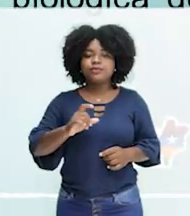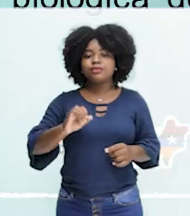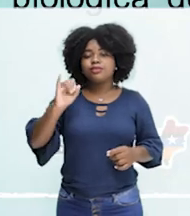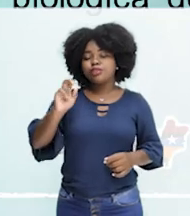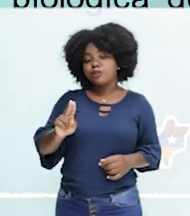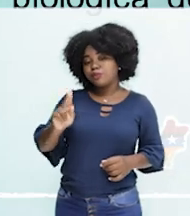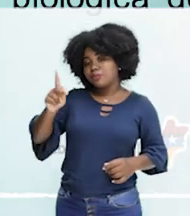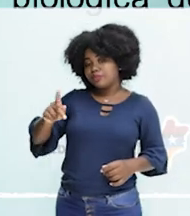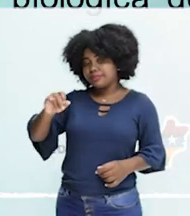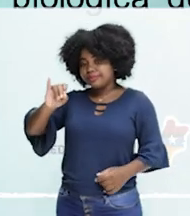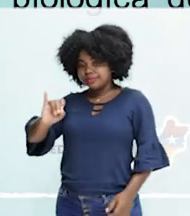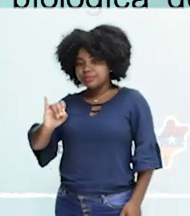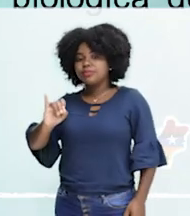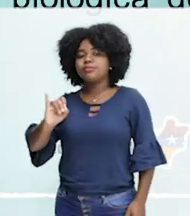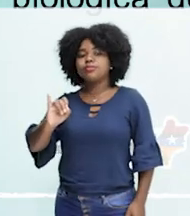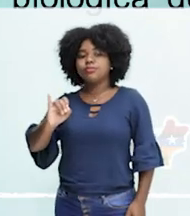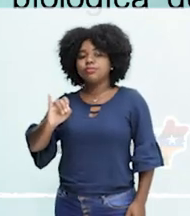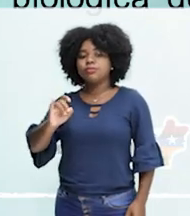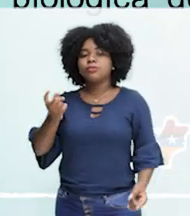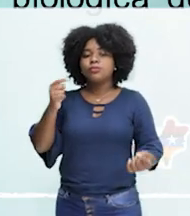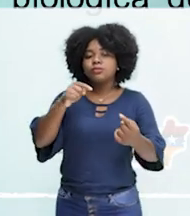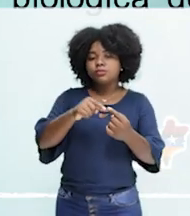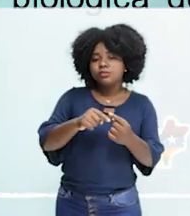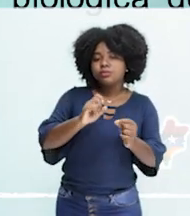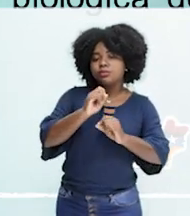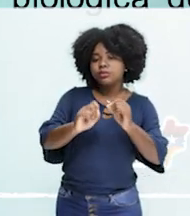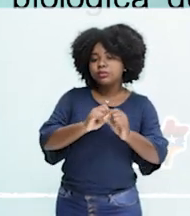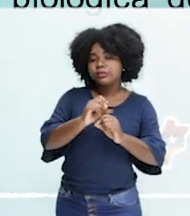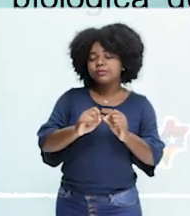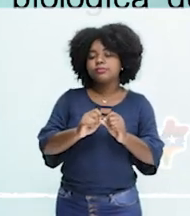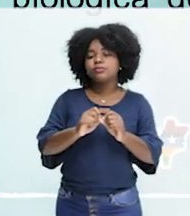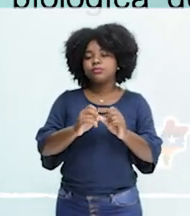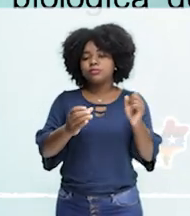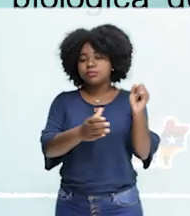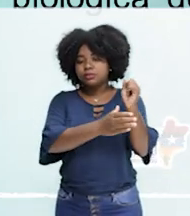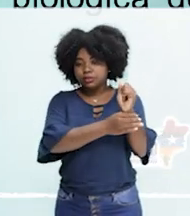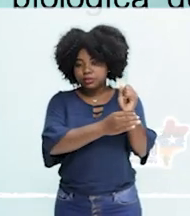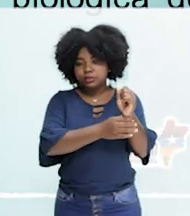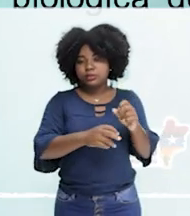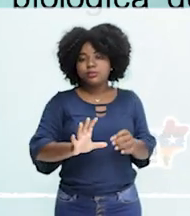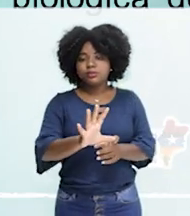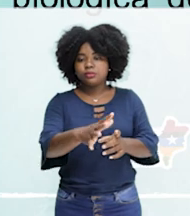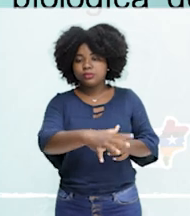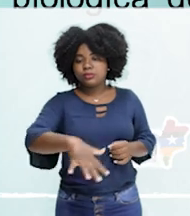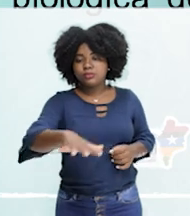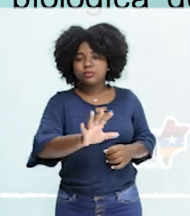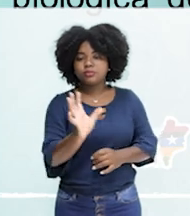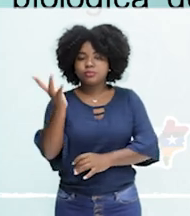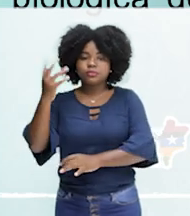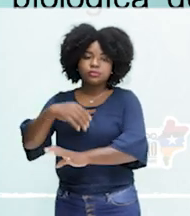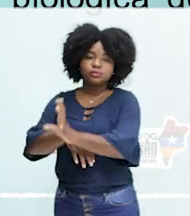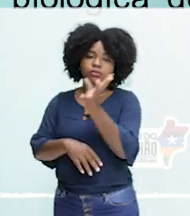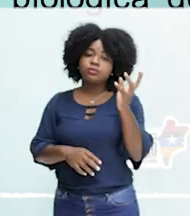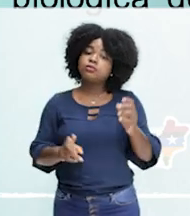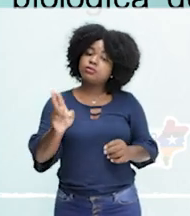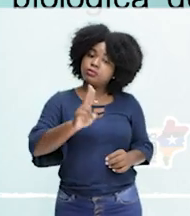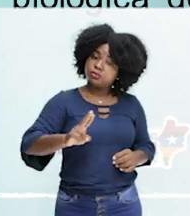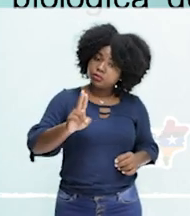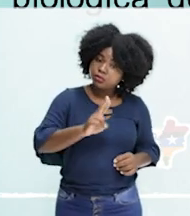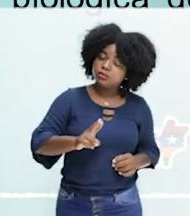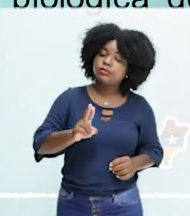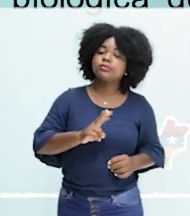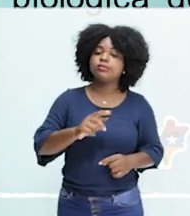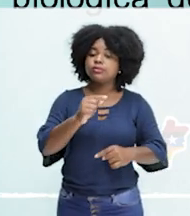proteção integral, o objetivo das unidades de proteção é a preservação da natureza, bem como a utilização desses recursos